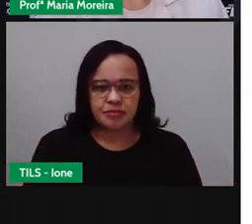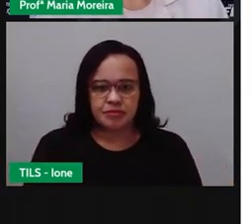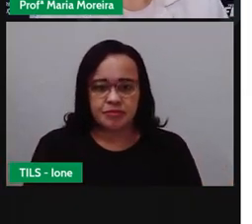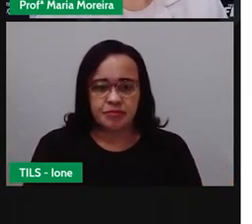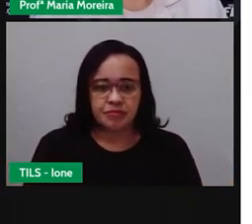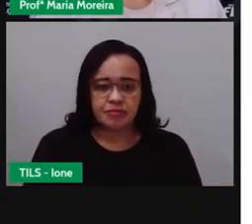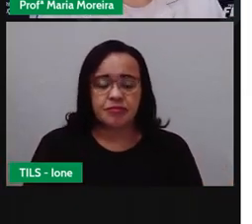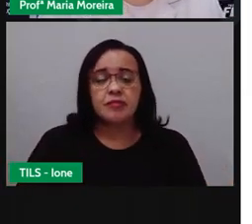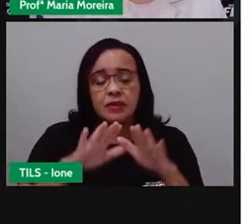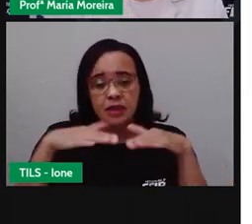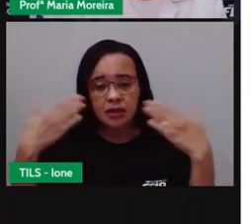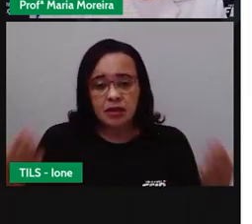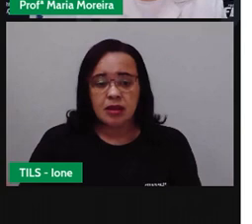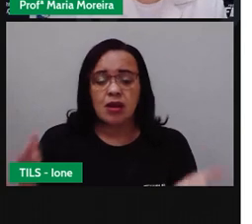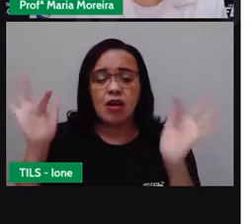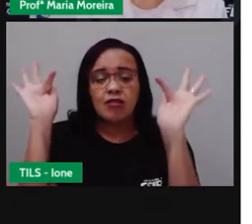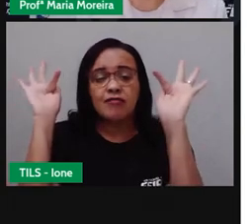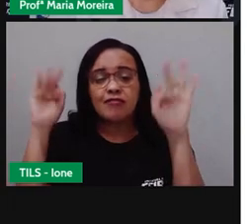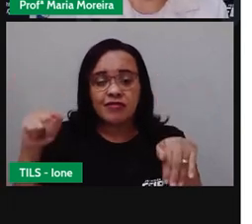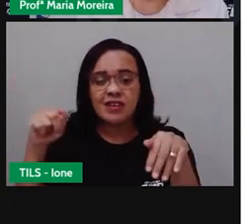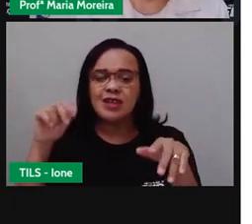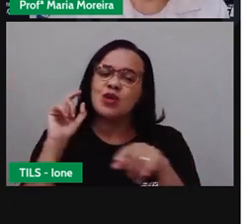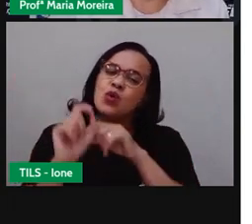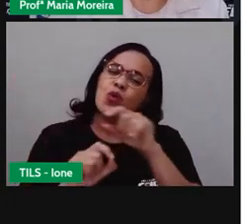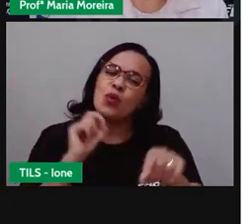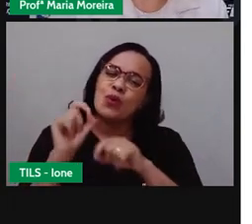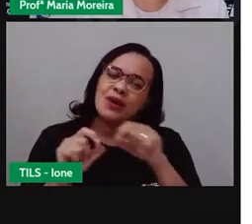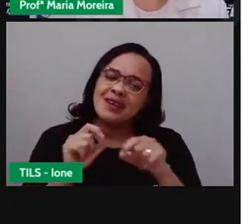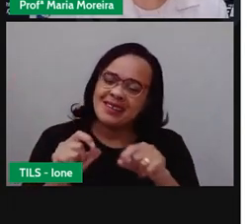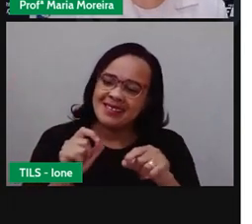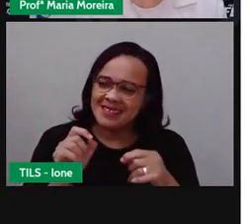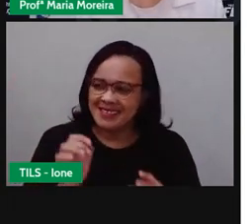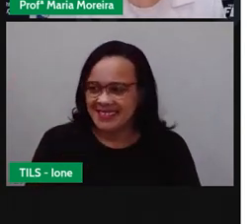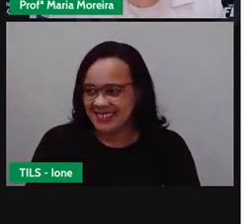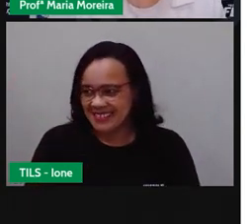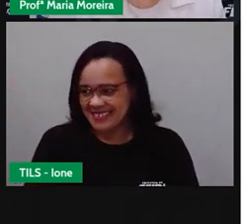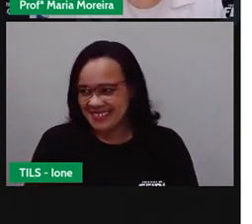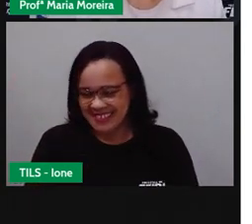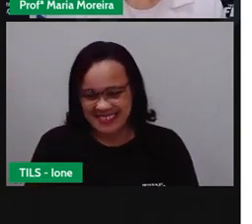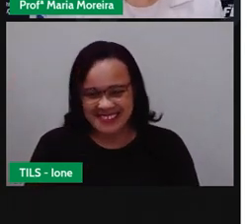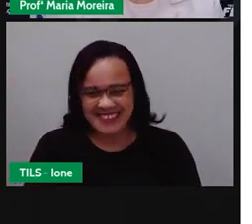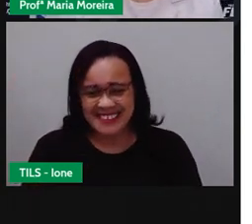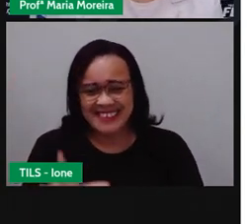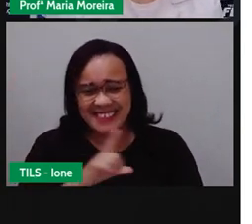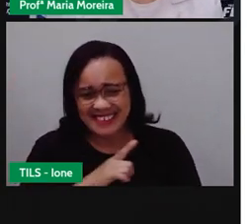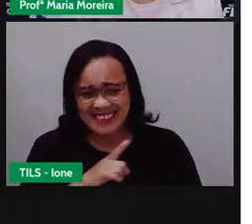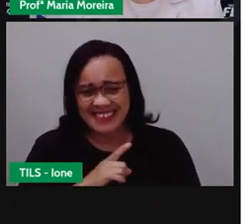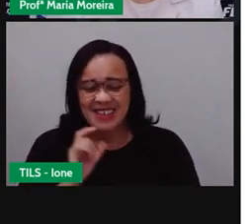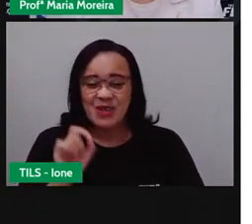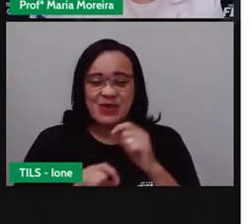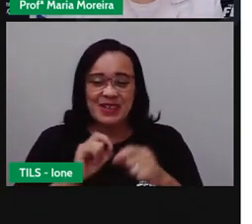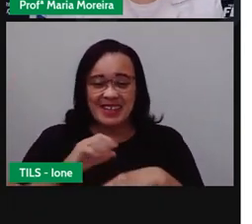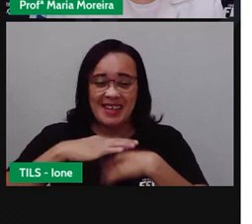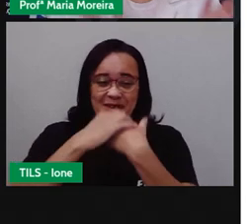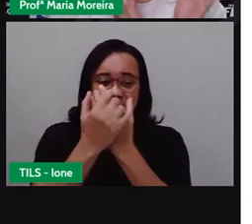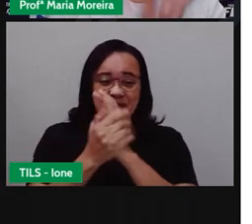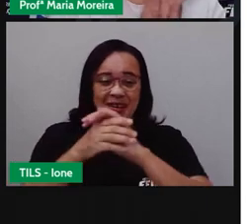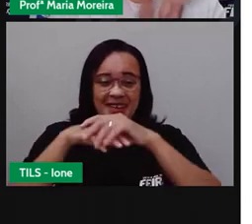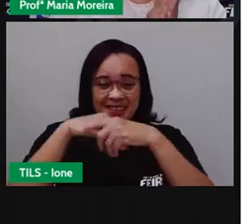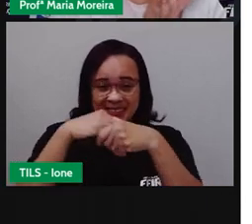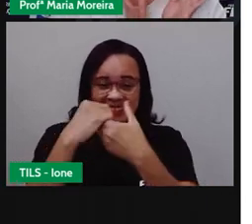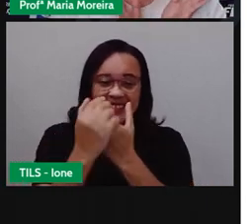E chegamos ao final, Ione. E para hoje temos o quê? Lavar uma mão,